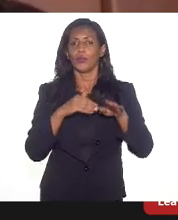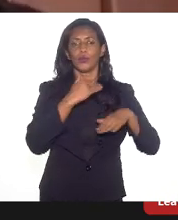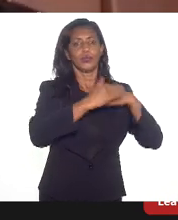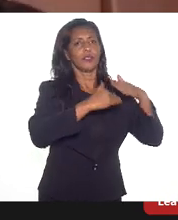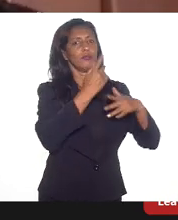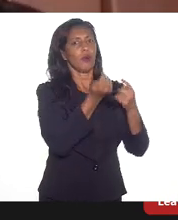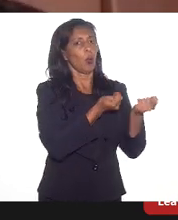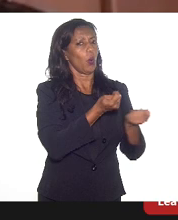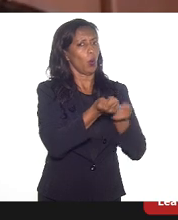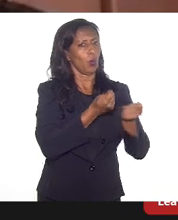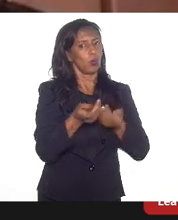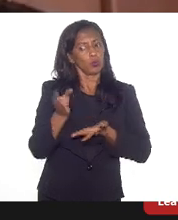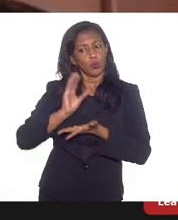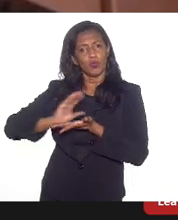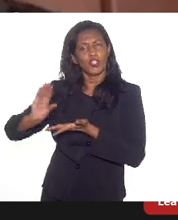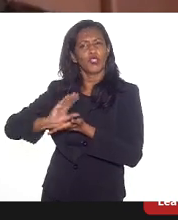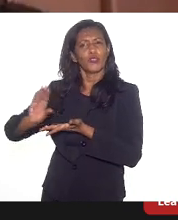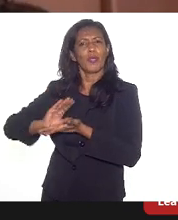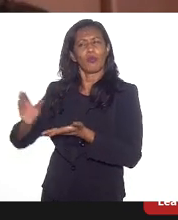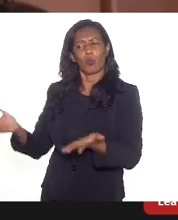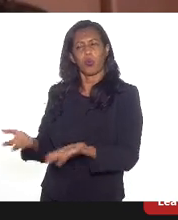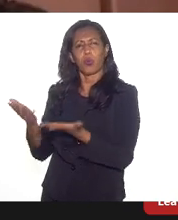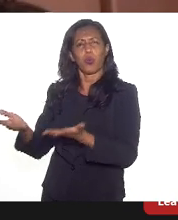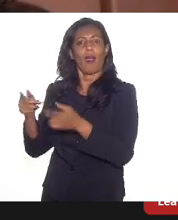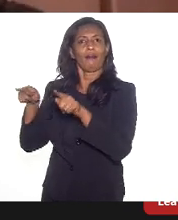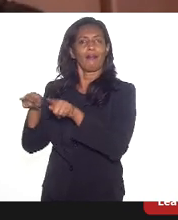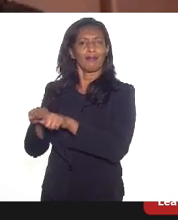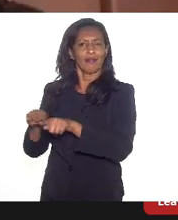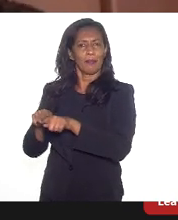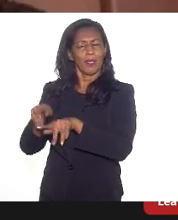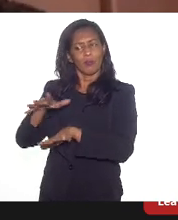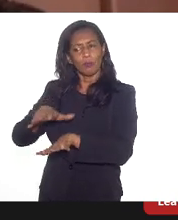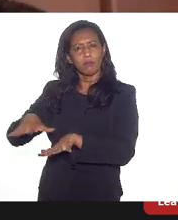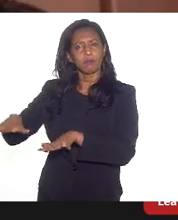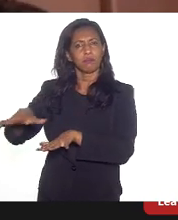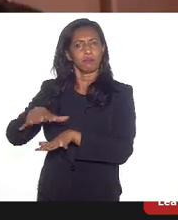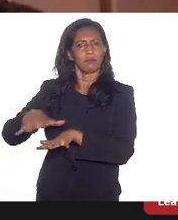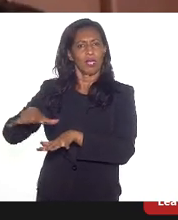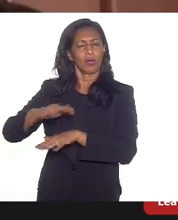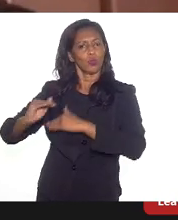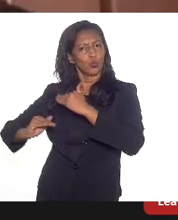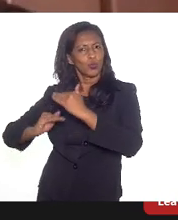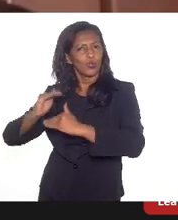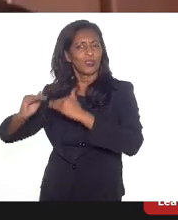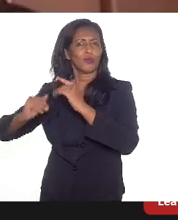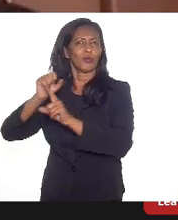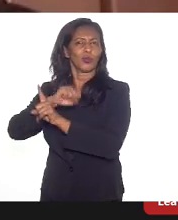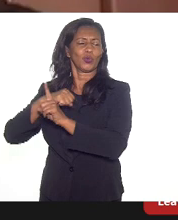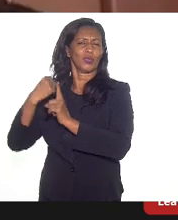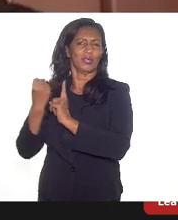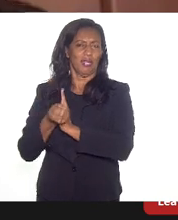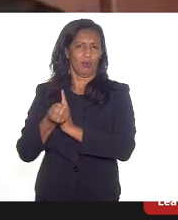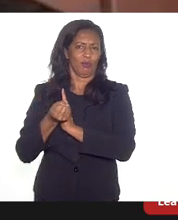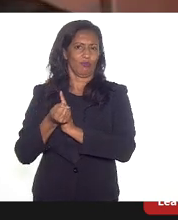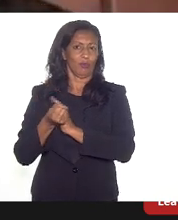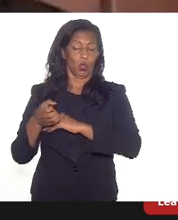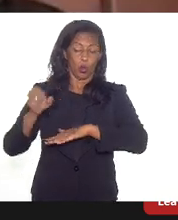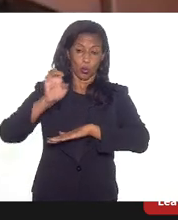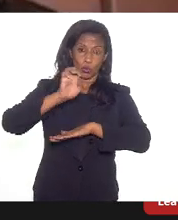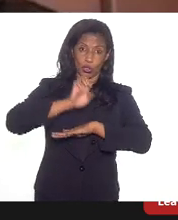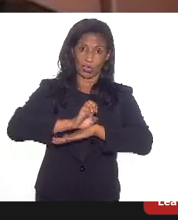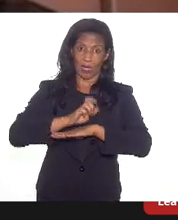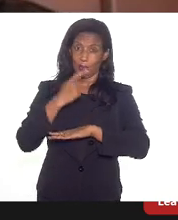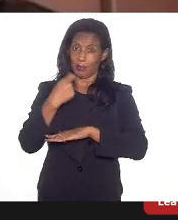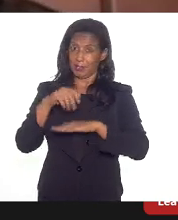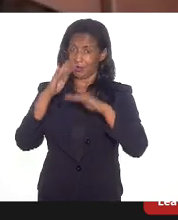do investimento também no campo do desenvolvimento social. O Estado precisa